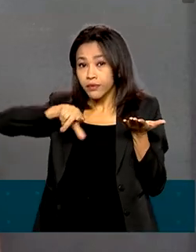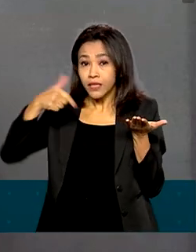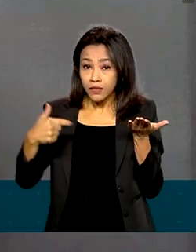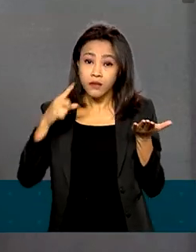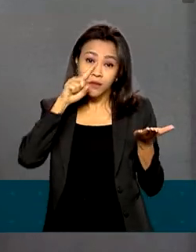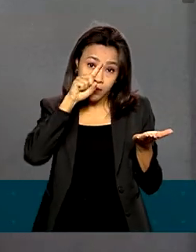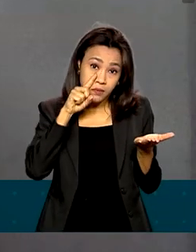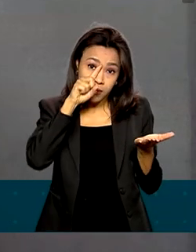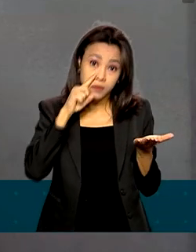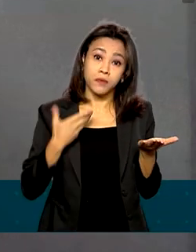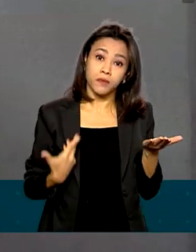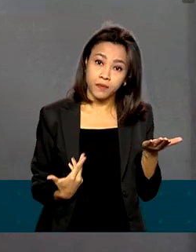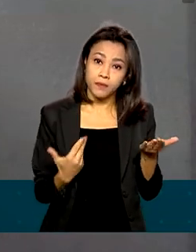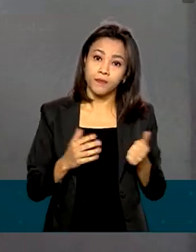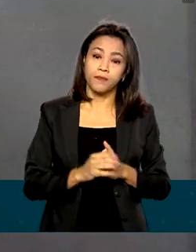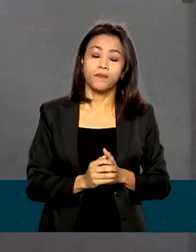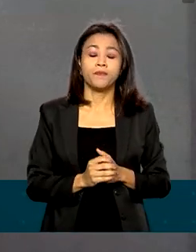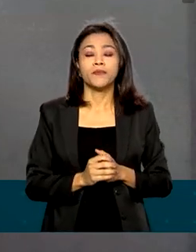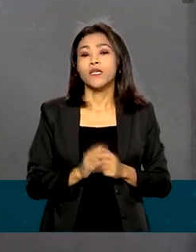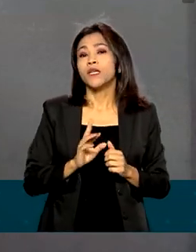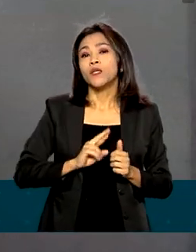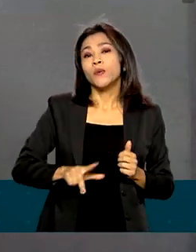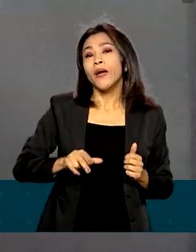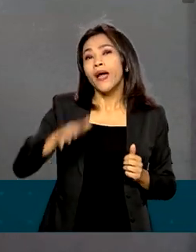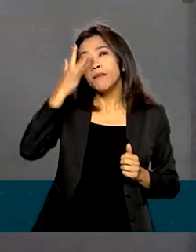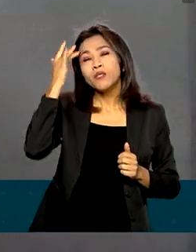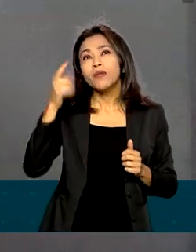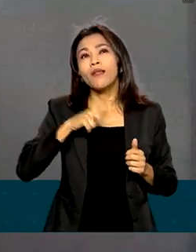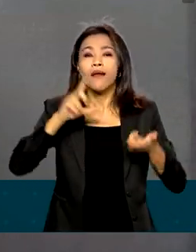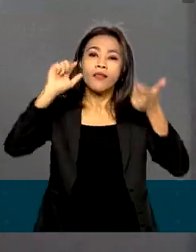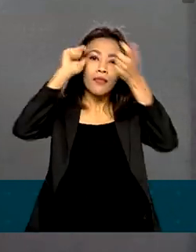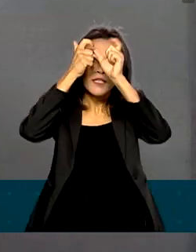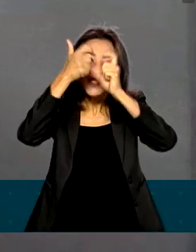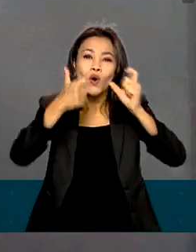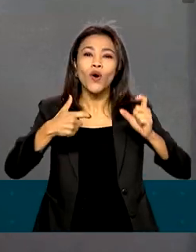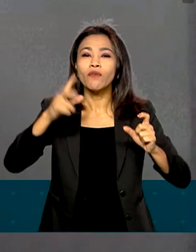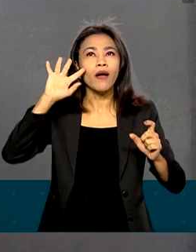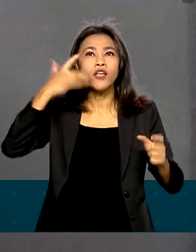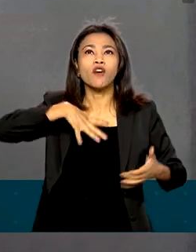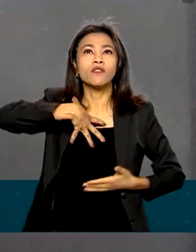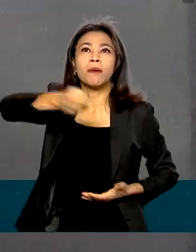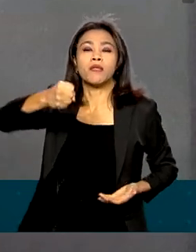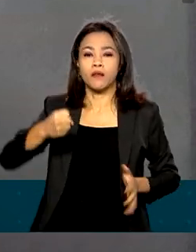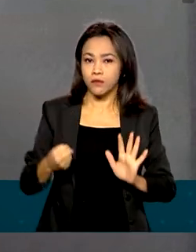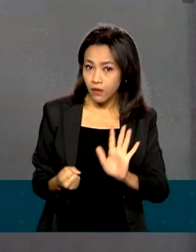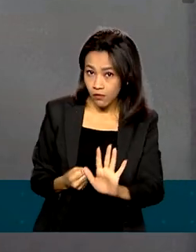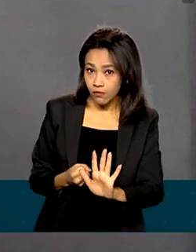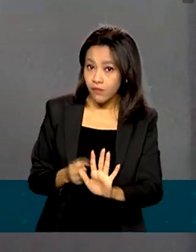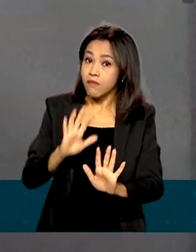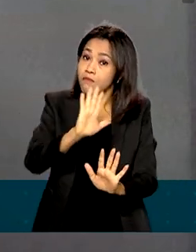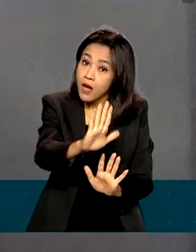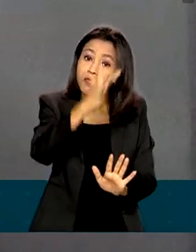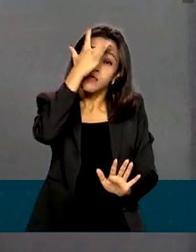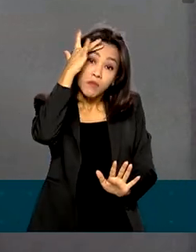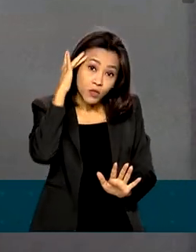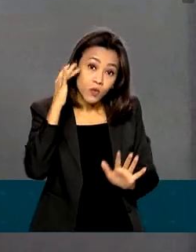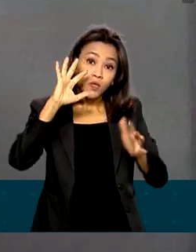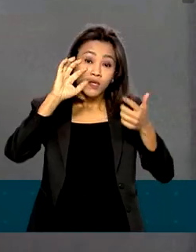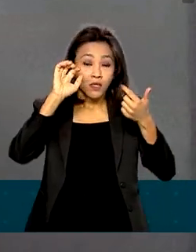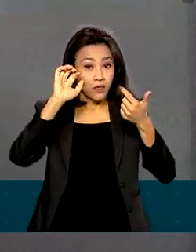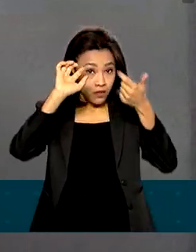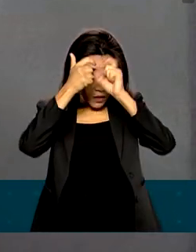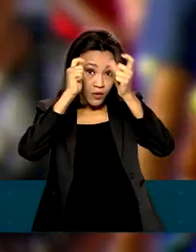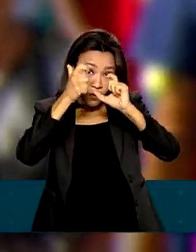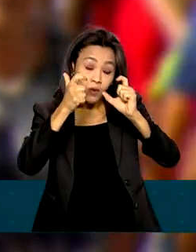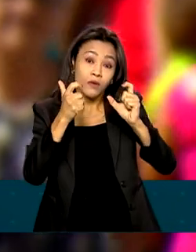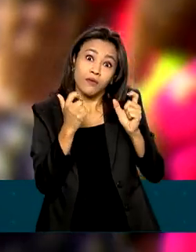risco. Não é que a pessoa que tem um transtorno vai se matar, mas as pessoas que têm transtornos, elas têm um risco